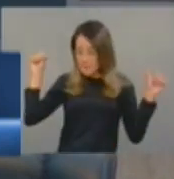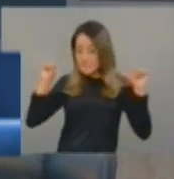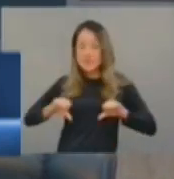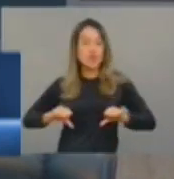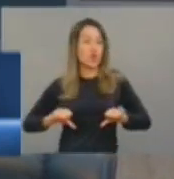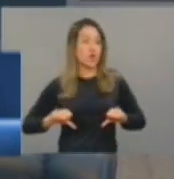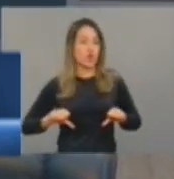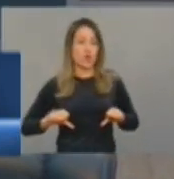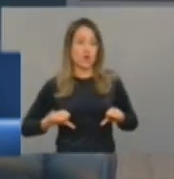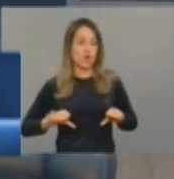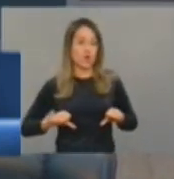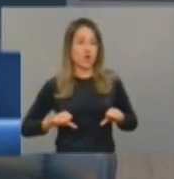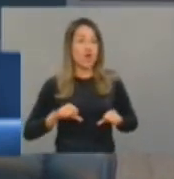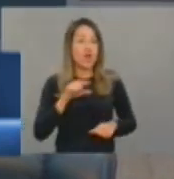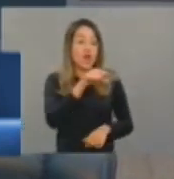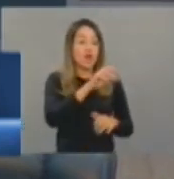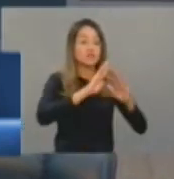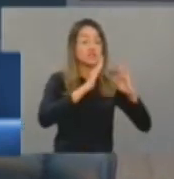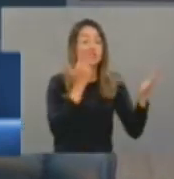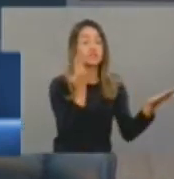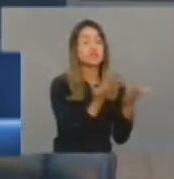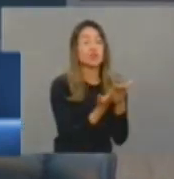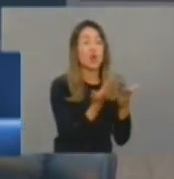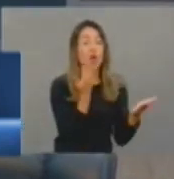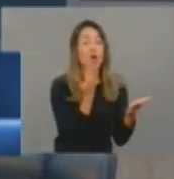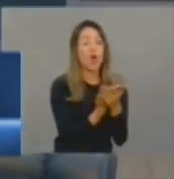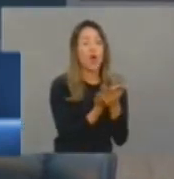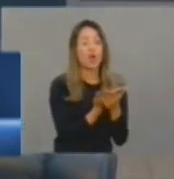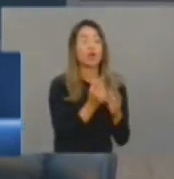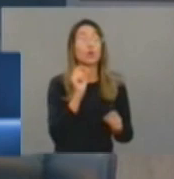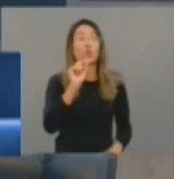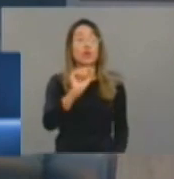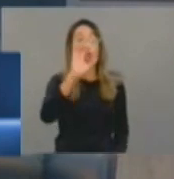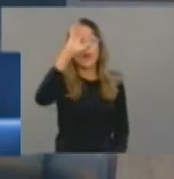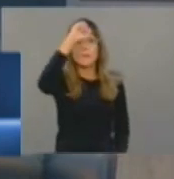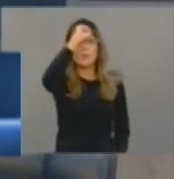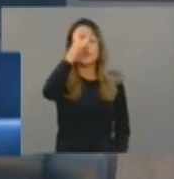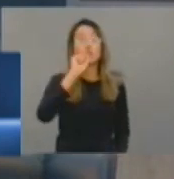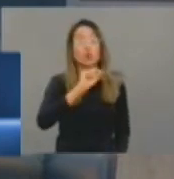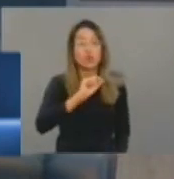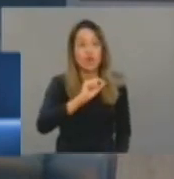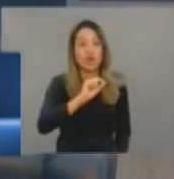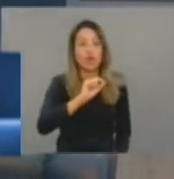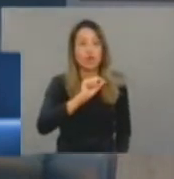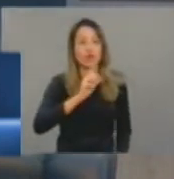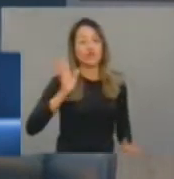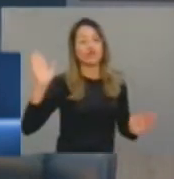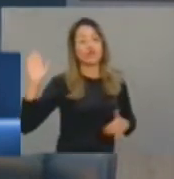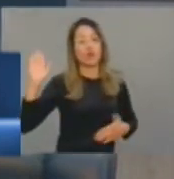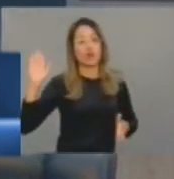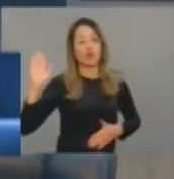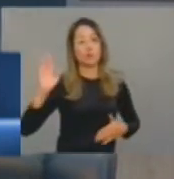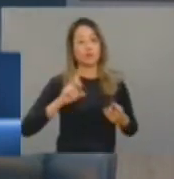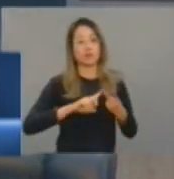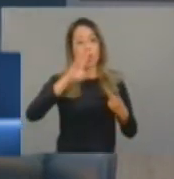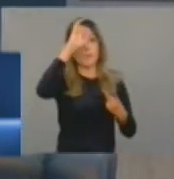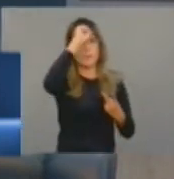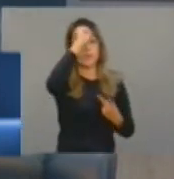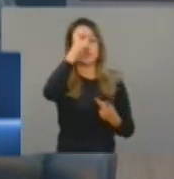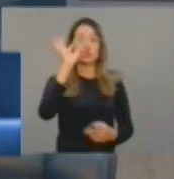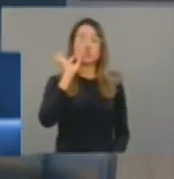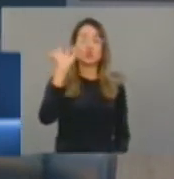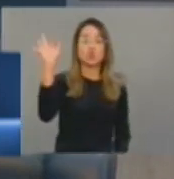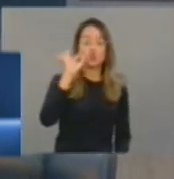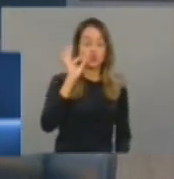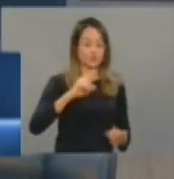Aquilo é uma escola de crime. O cara entra, sai pior do que o que entrou. A população de damas, lá